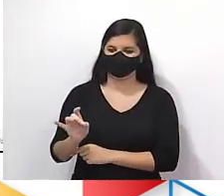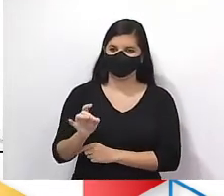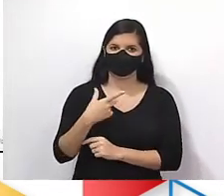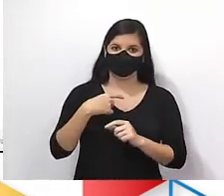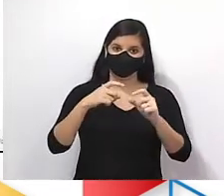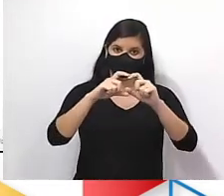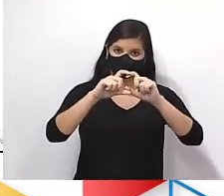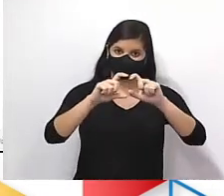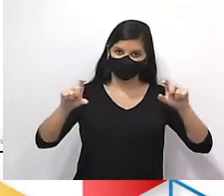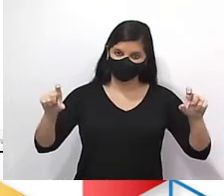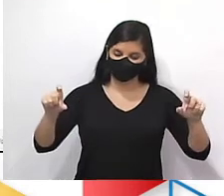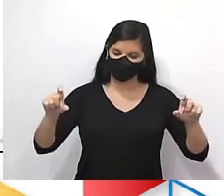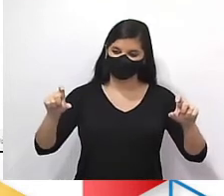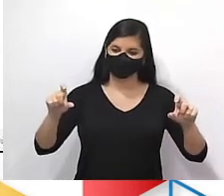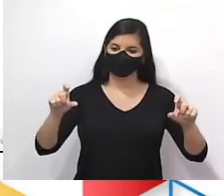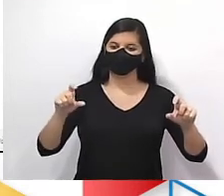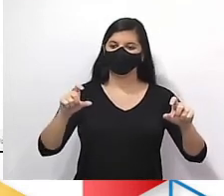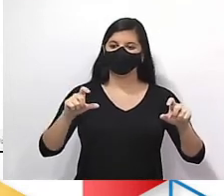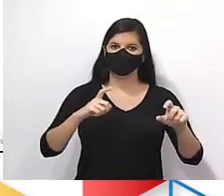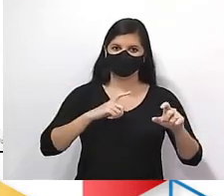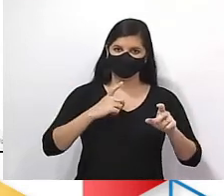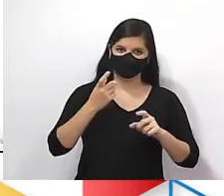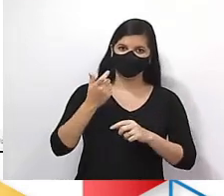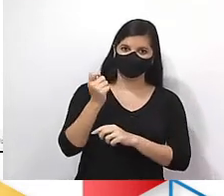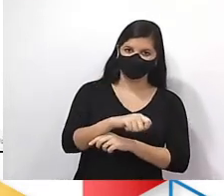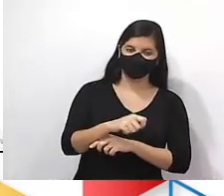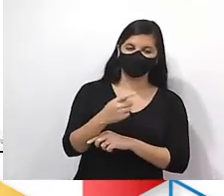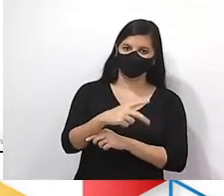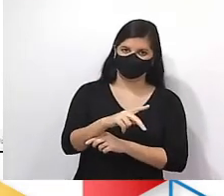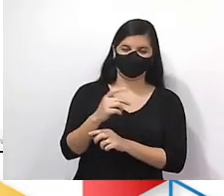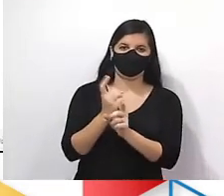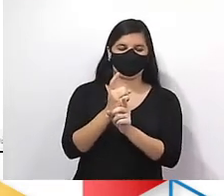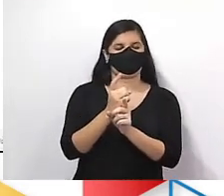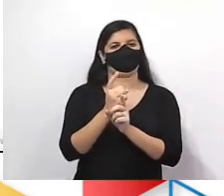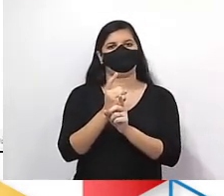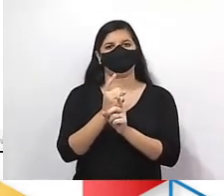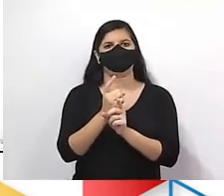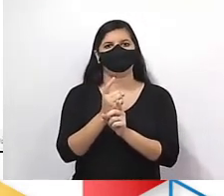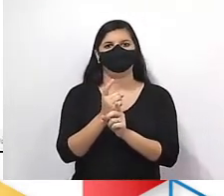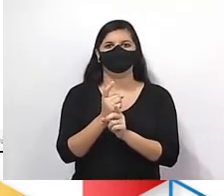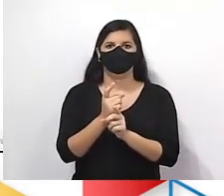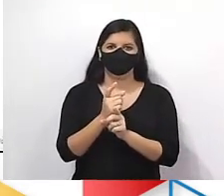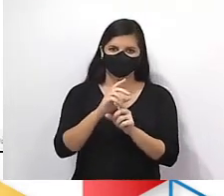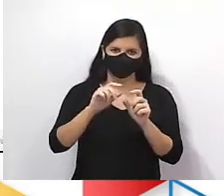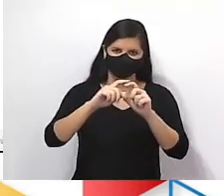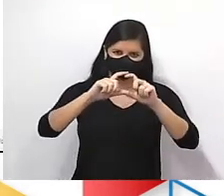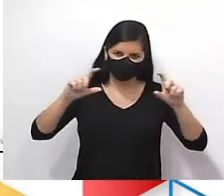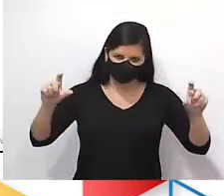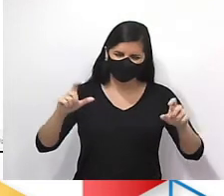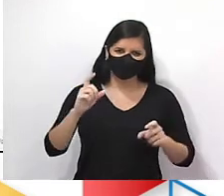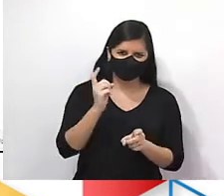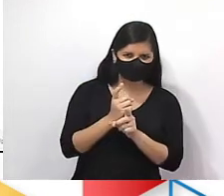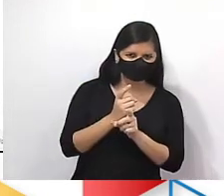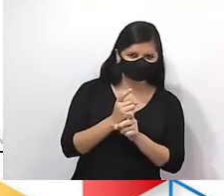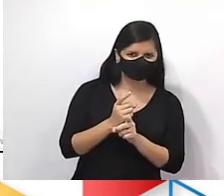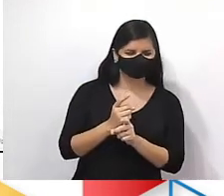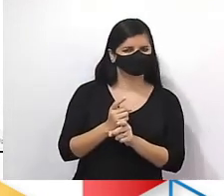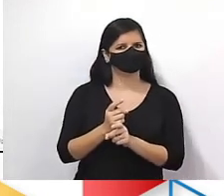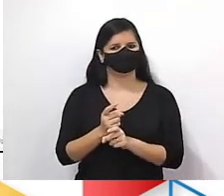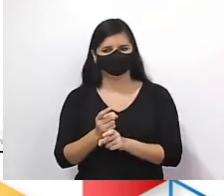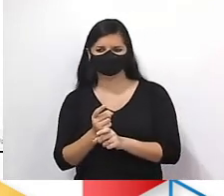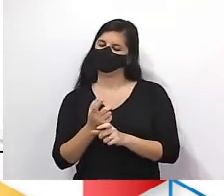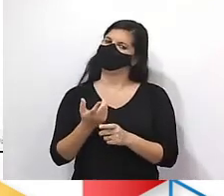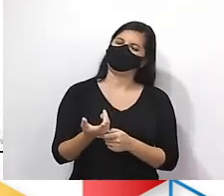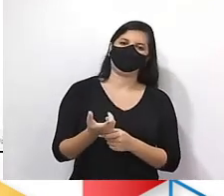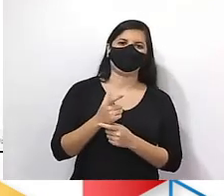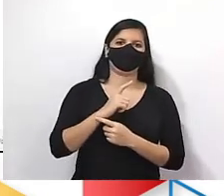fórmula. E aí eu dou uma condição de existência pra essa fórmula. Tem isso na fórmula de recorrência, professor? Na fórmula de